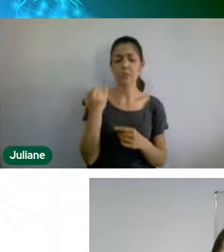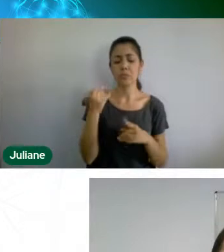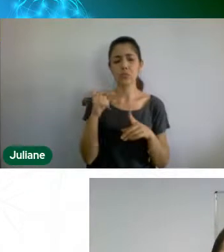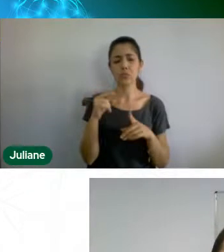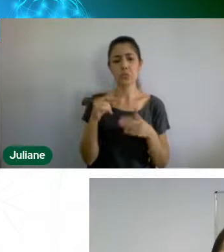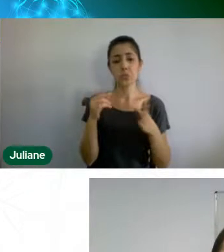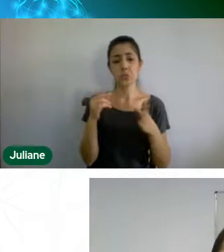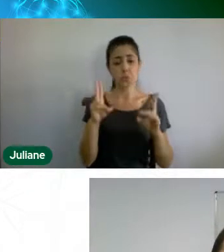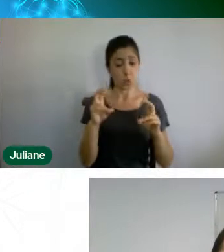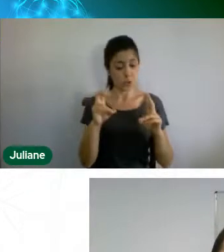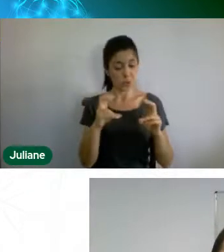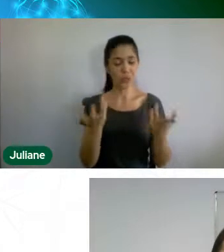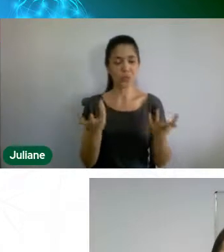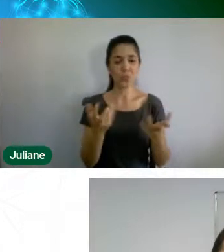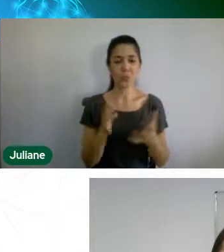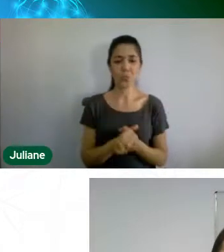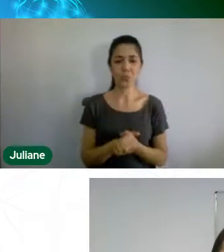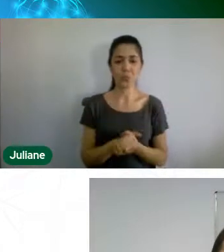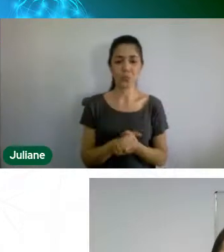a...